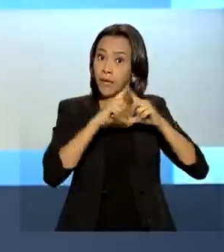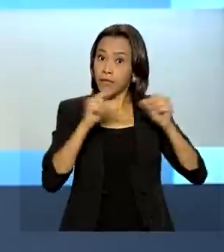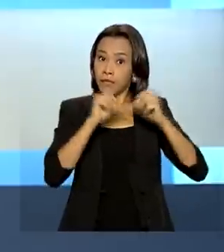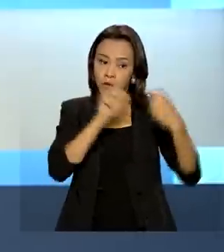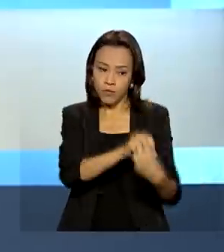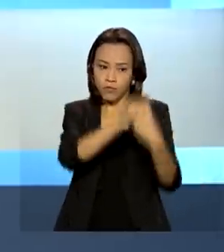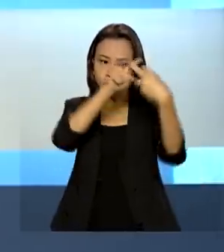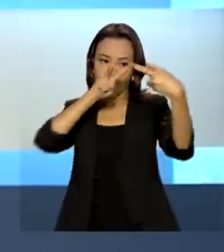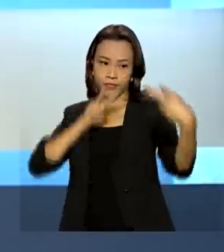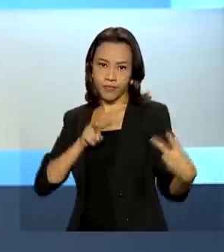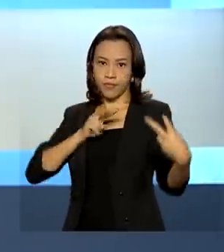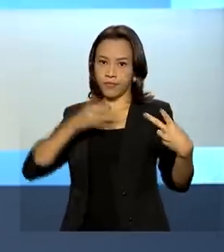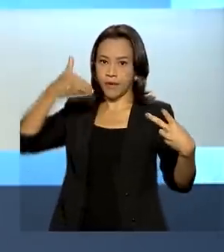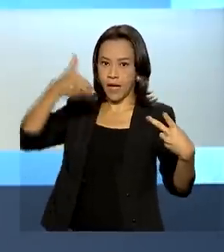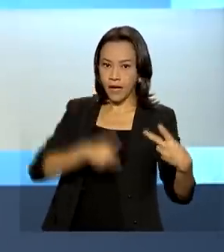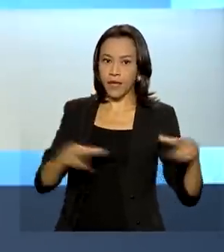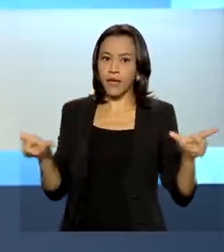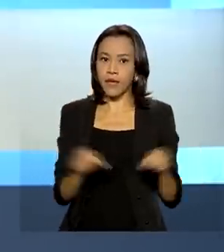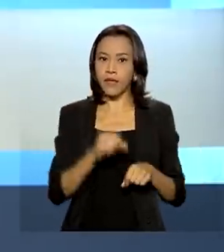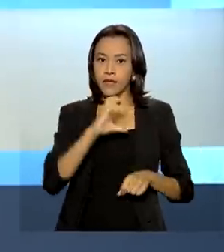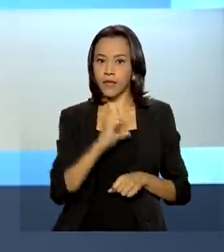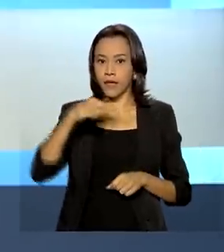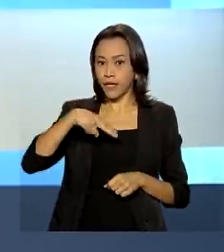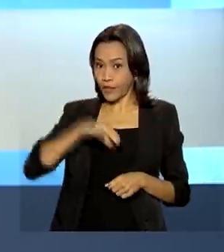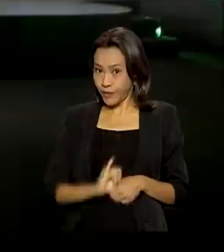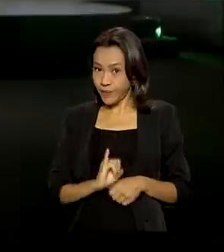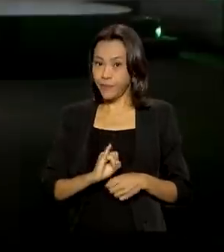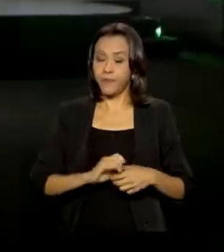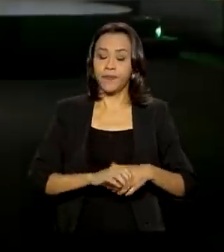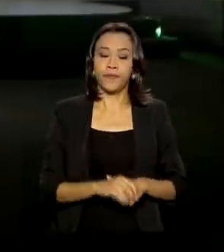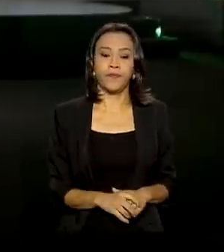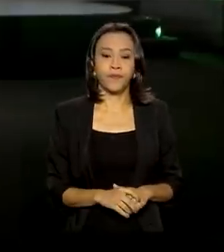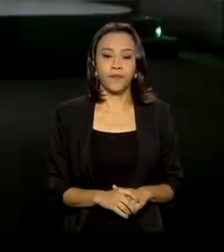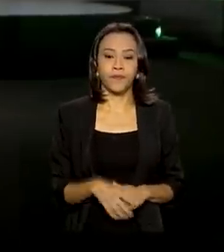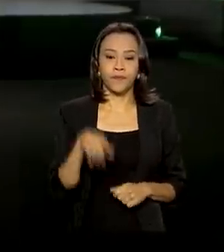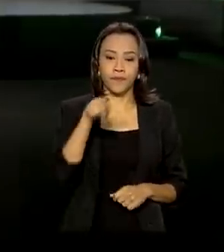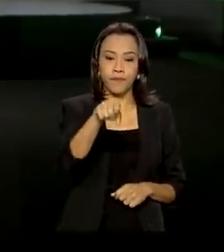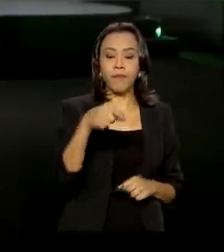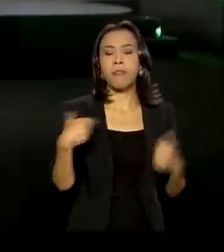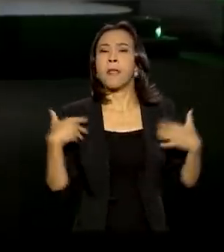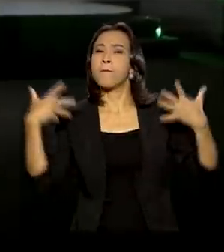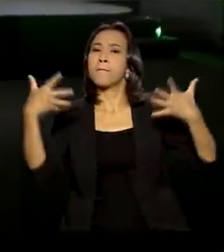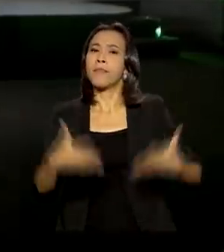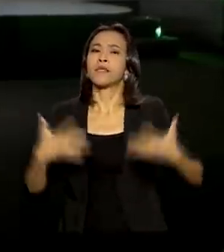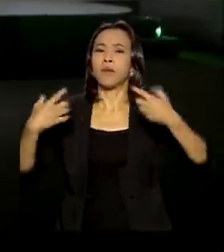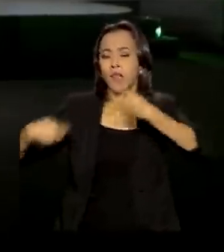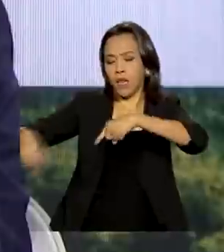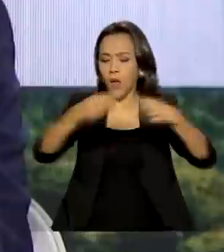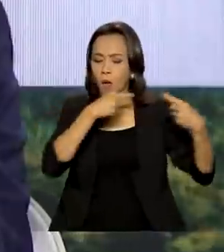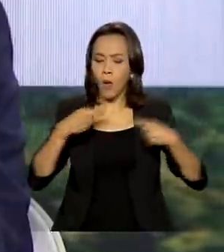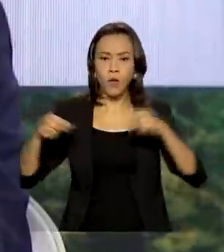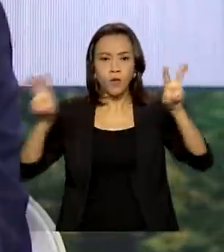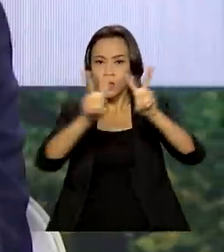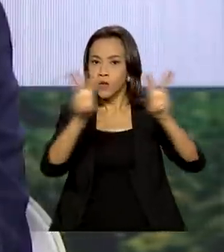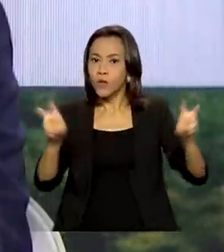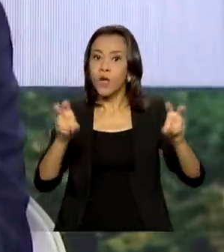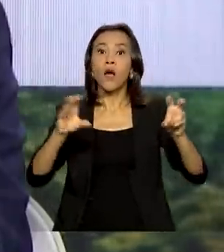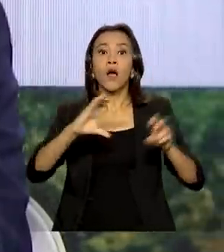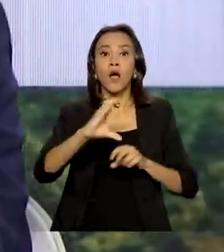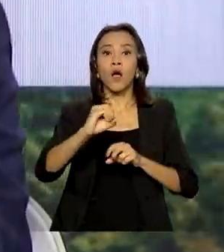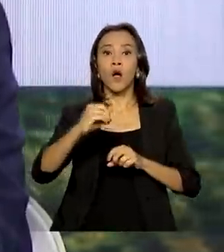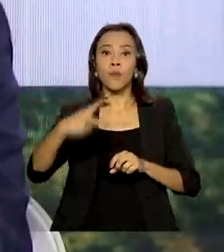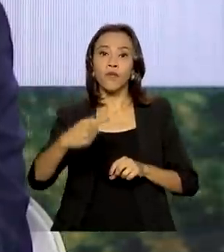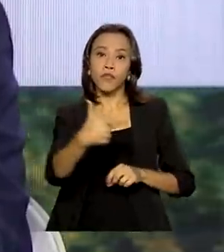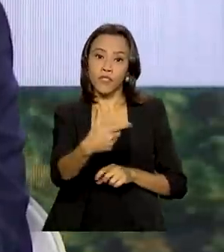na sede da Confederação Nacional da Indústria. Ao participar dos debates da COP26, o vice-presidente